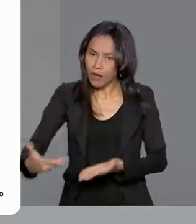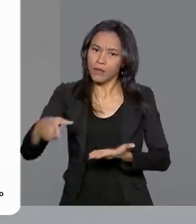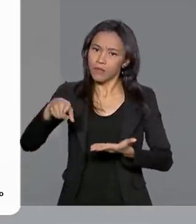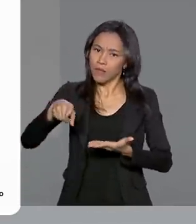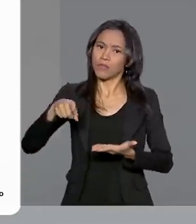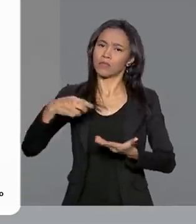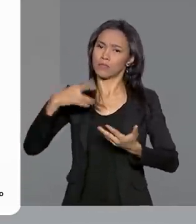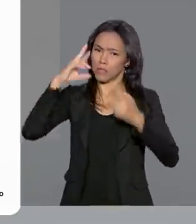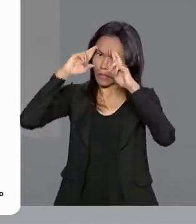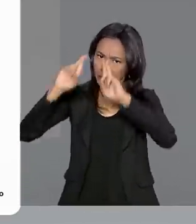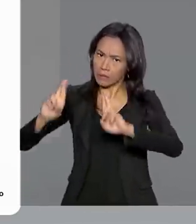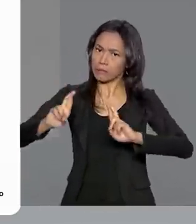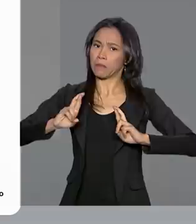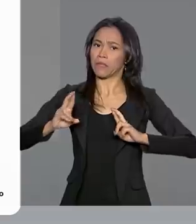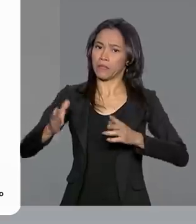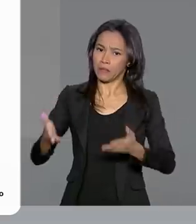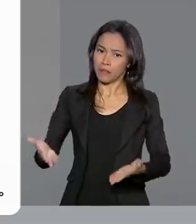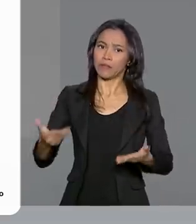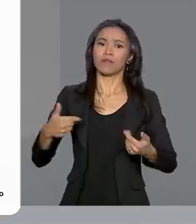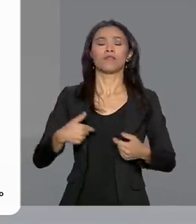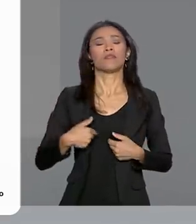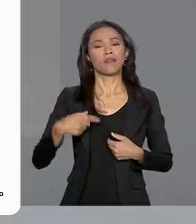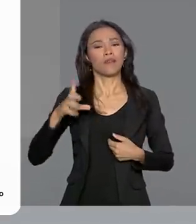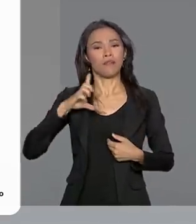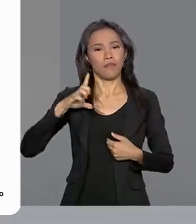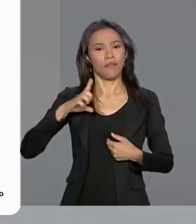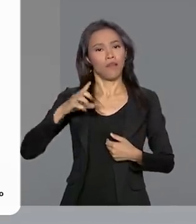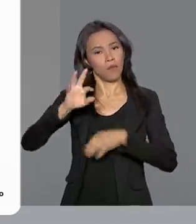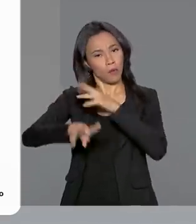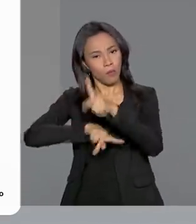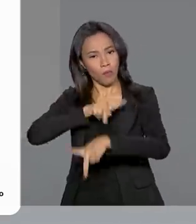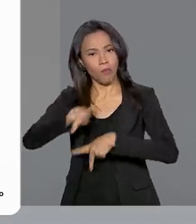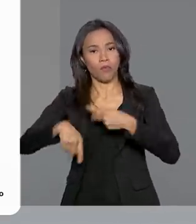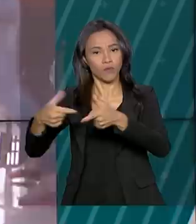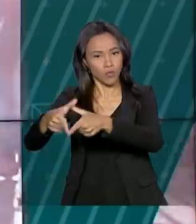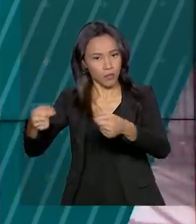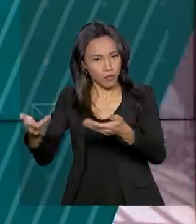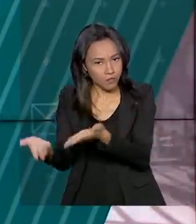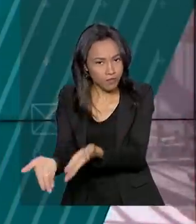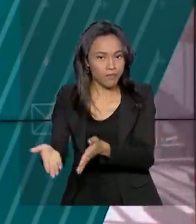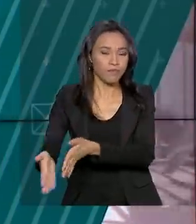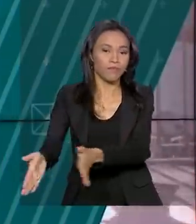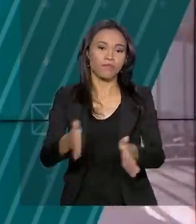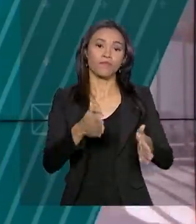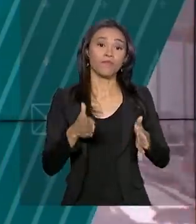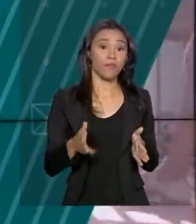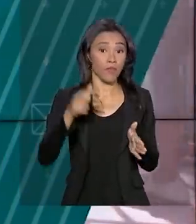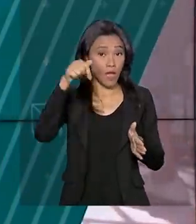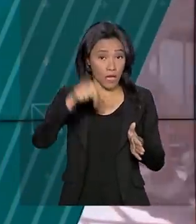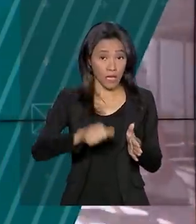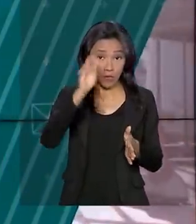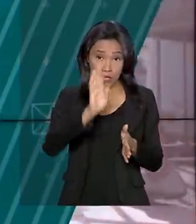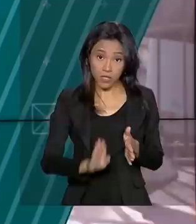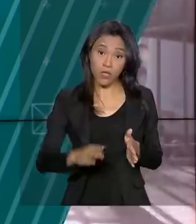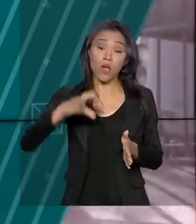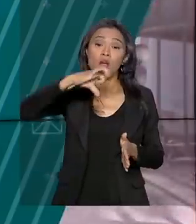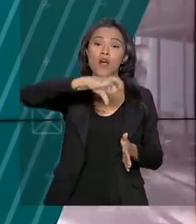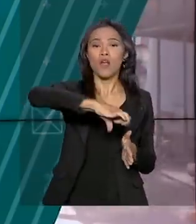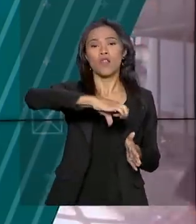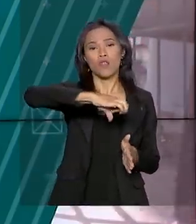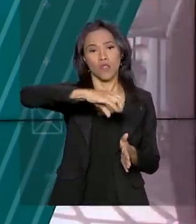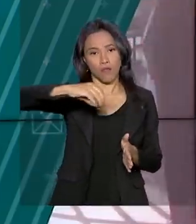pelo respeito e consideração que tem pelo povo japonês. E aqui no Brasil, pelo menos 900